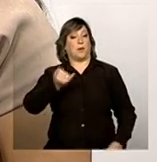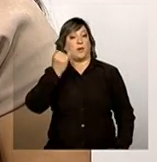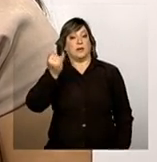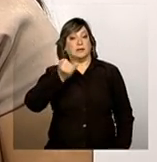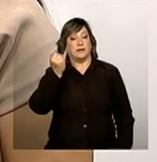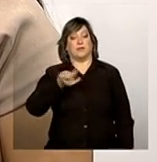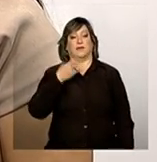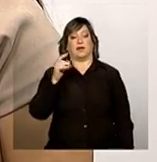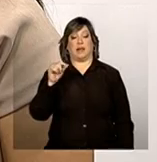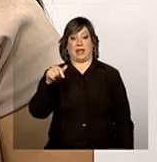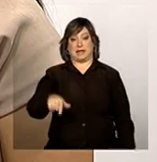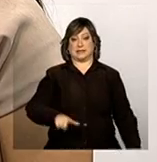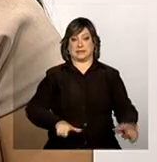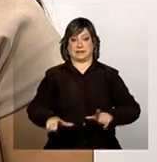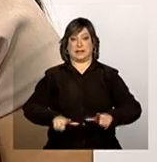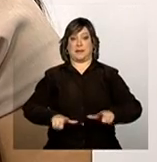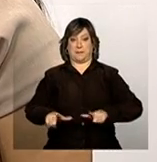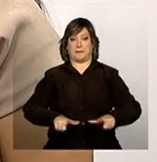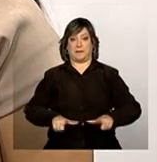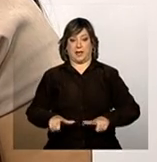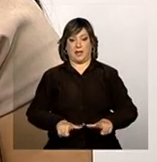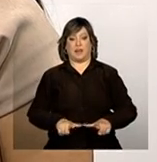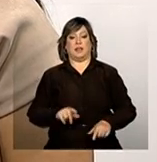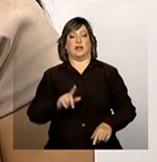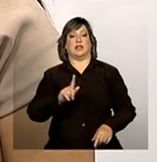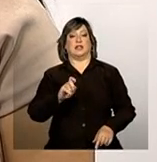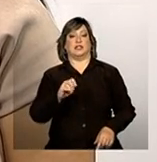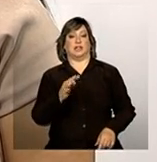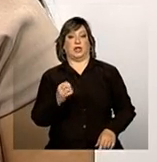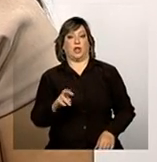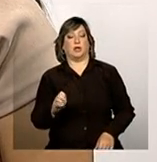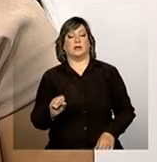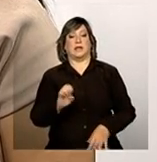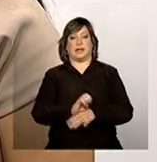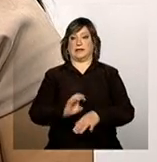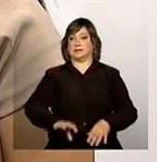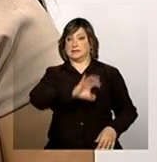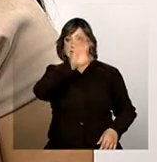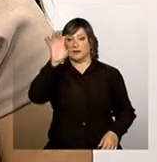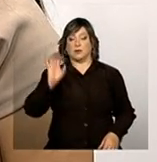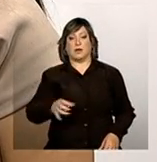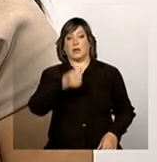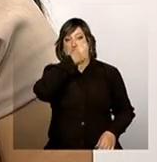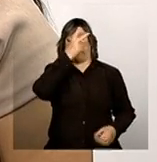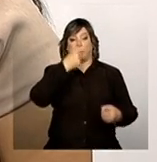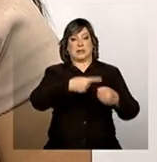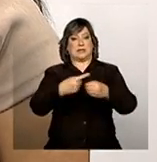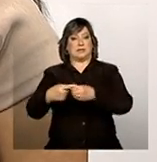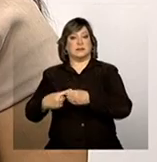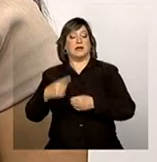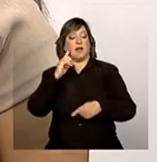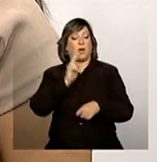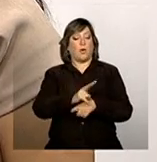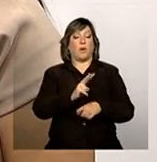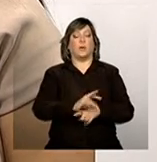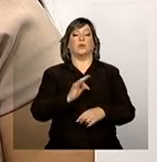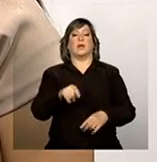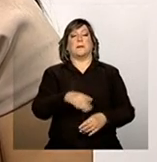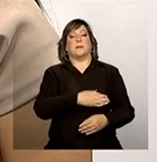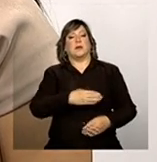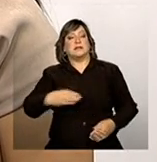trabalho dos gestores estaduais e gestores municipais para acompanhar todo esse processo do censo.